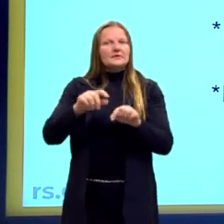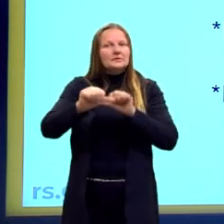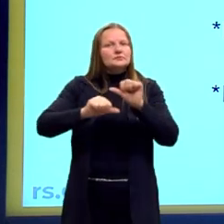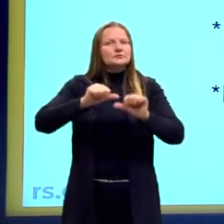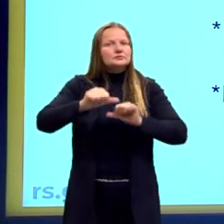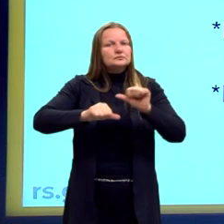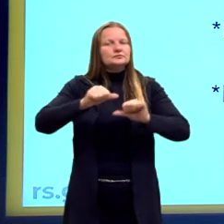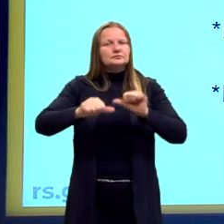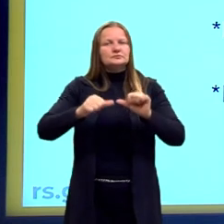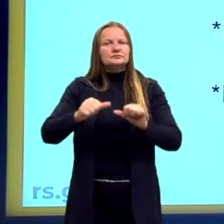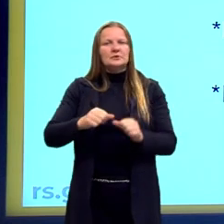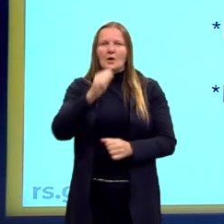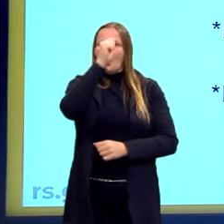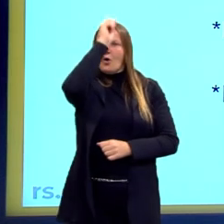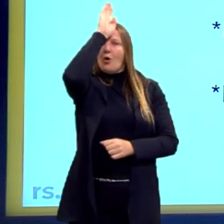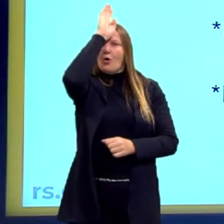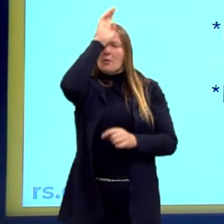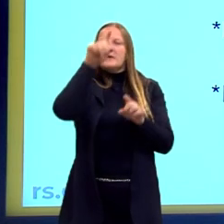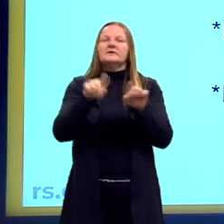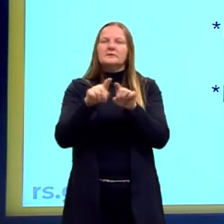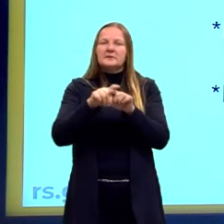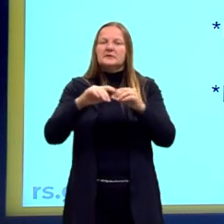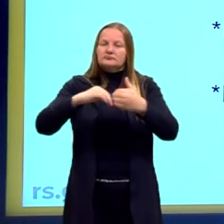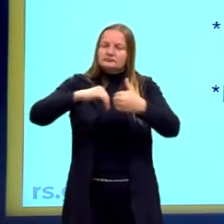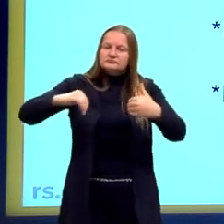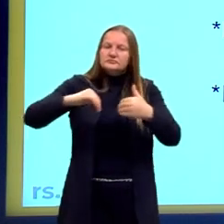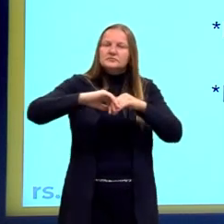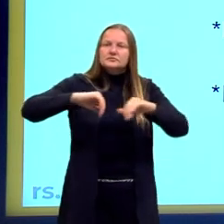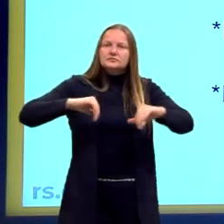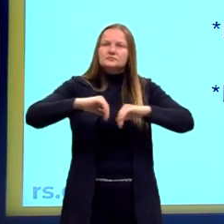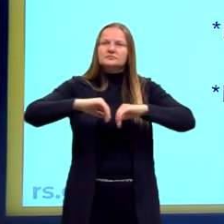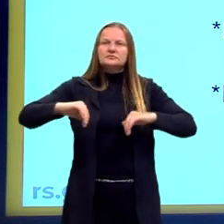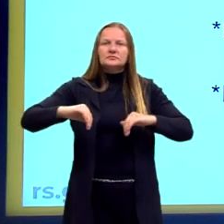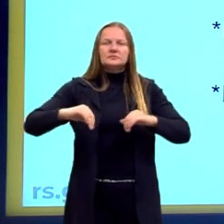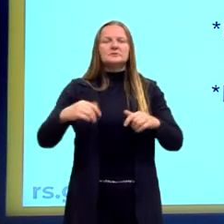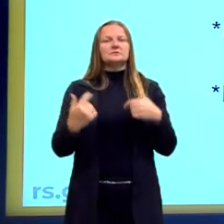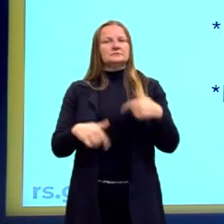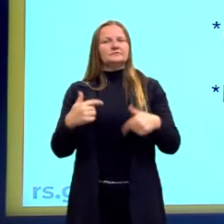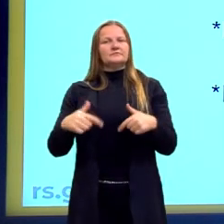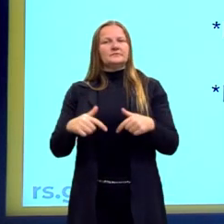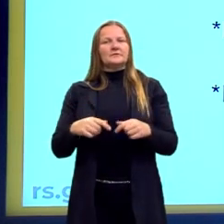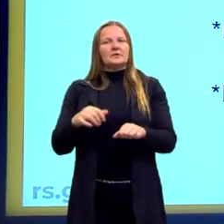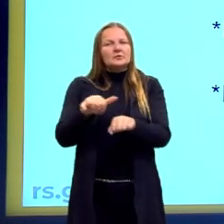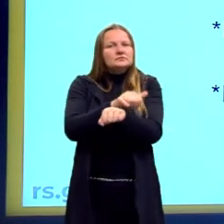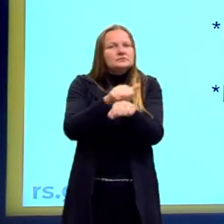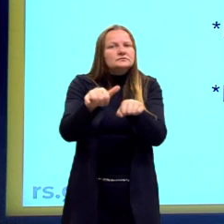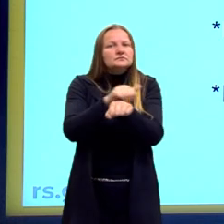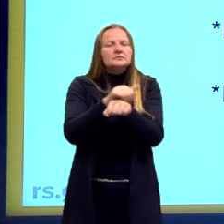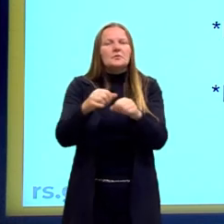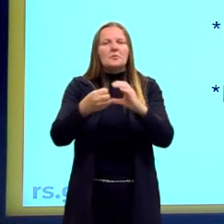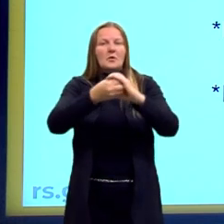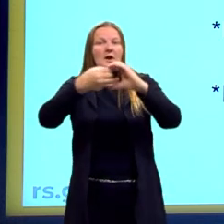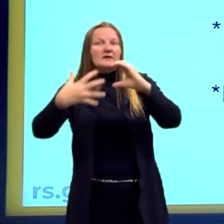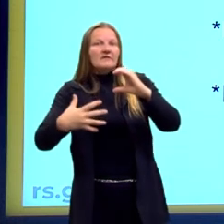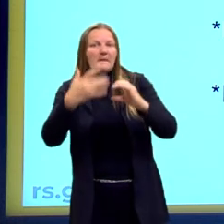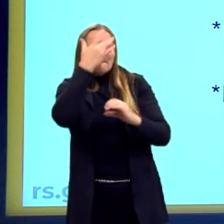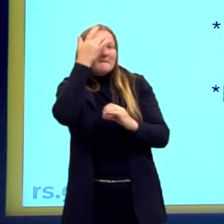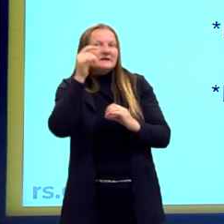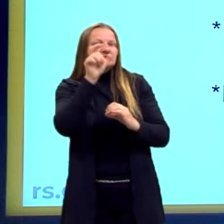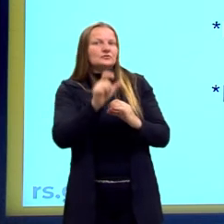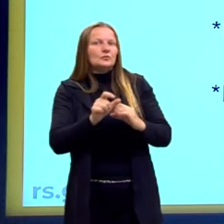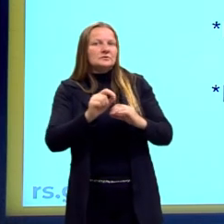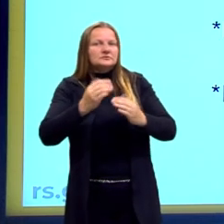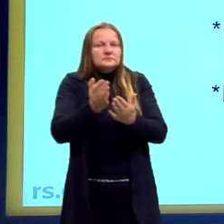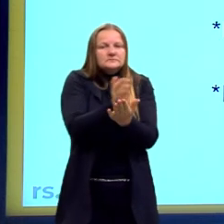distinções do trabalho, porque era uma forma, então, de classificar as pessoas pelo